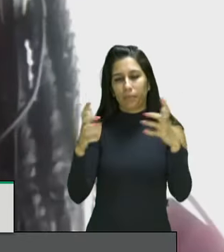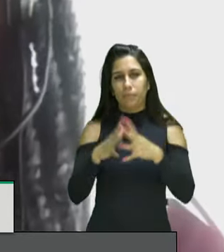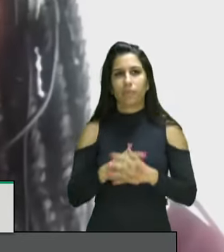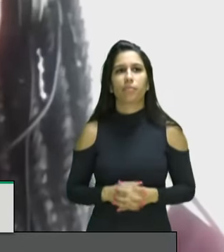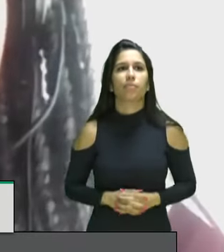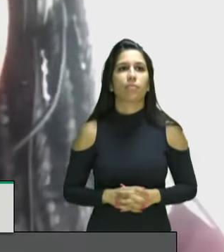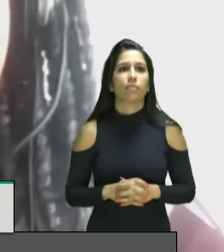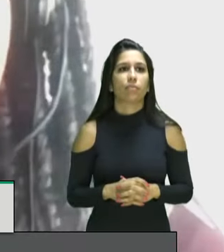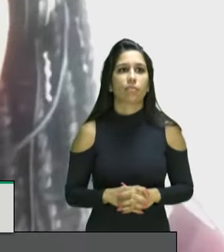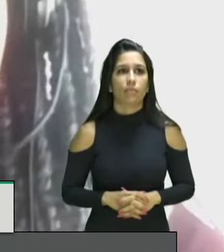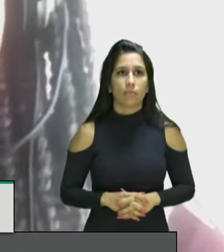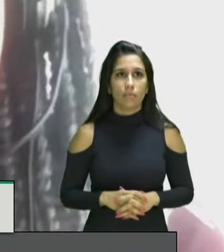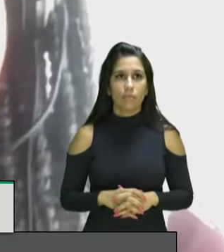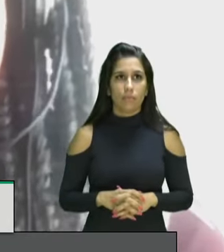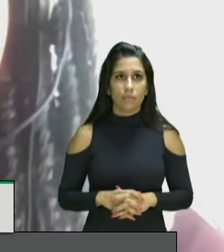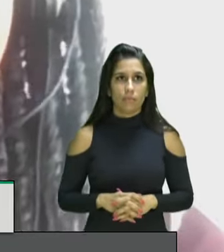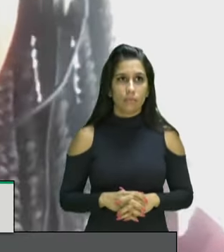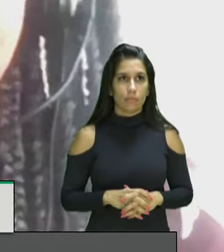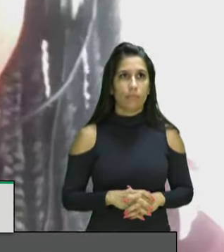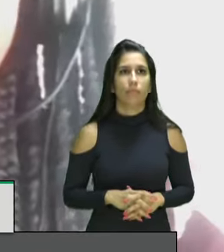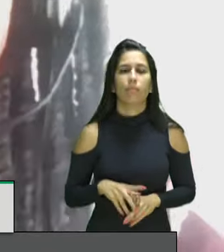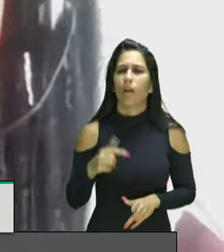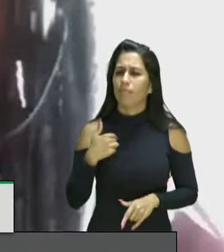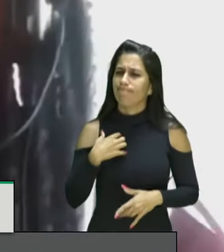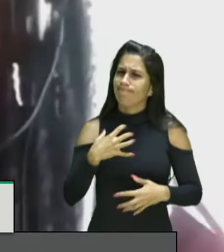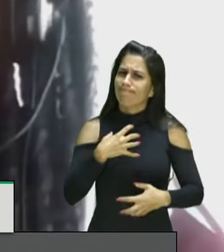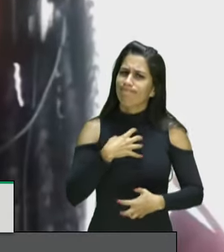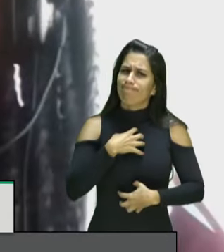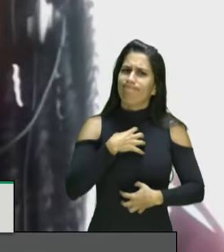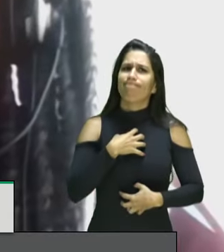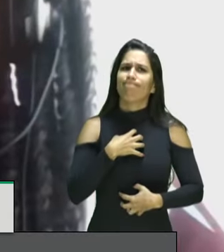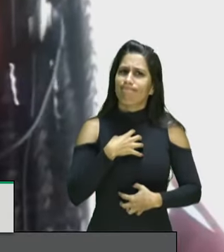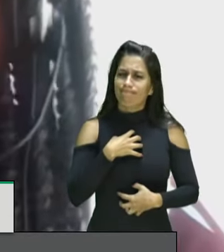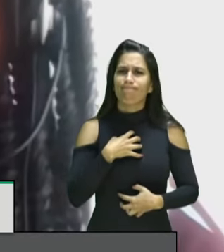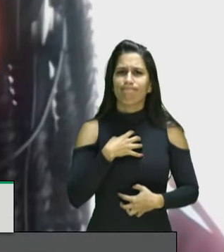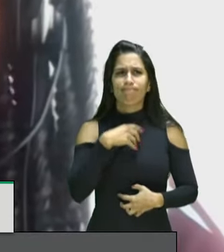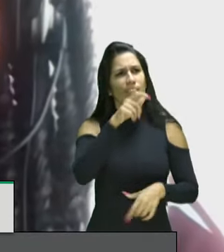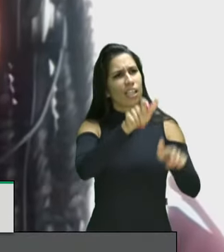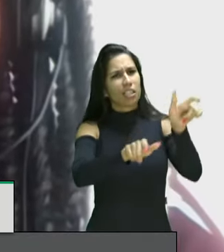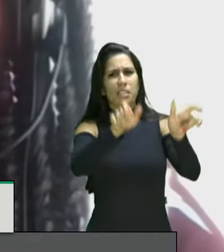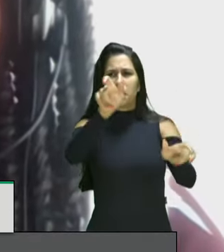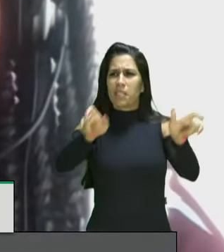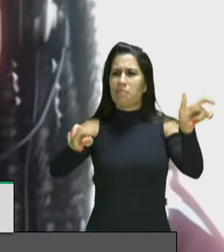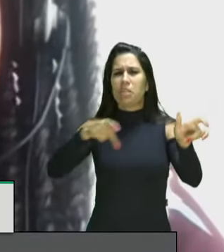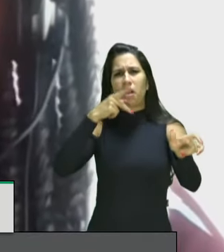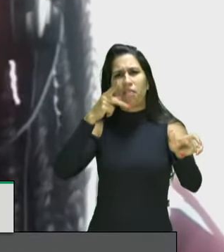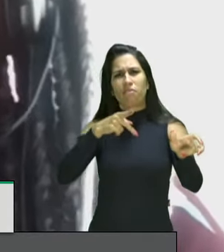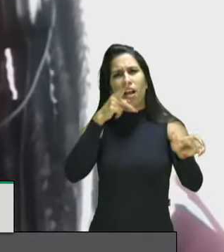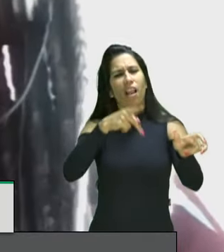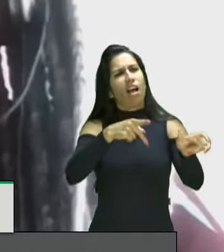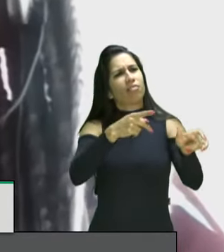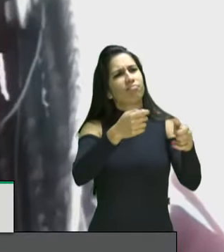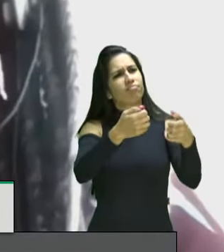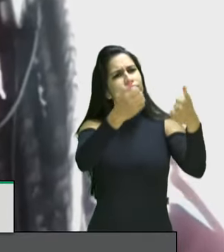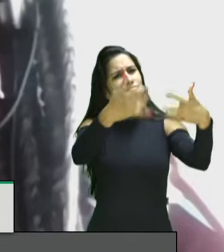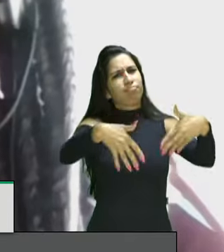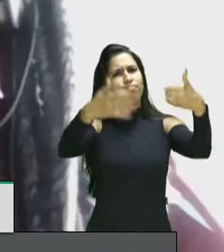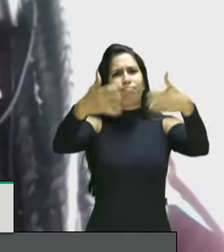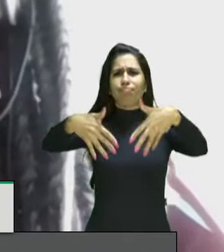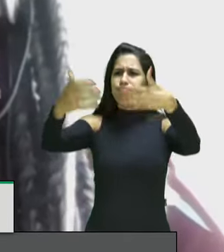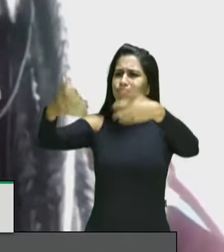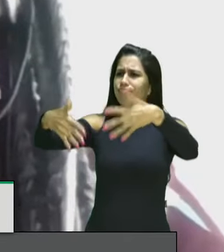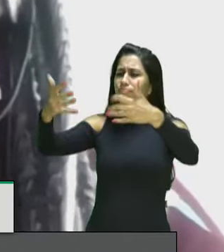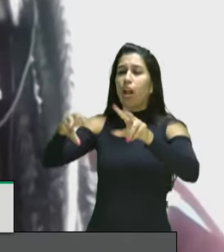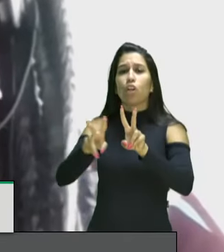fui extremamente contemplada em muitas das falas dos meus companheiros de militância que trouxeram atenção para a situação